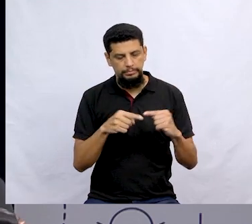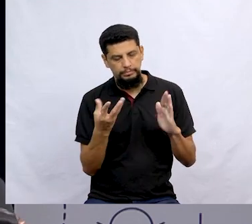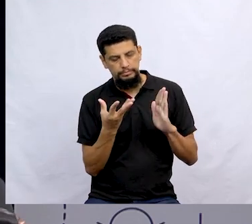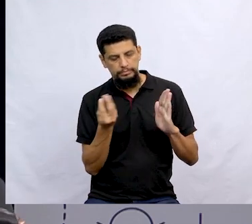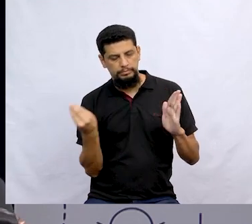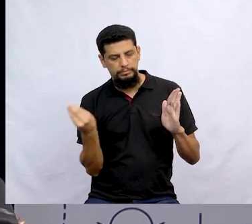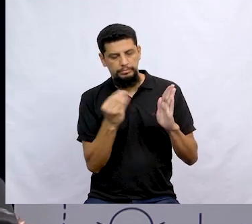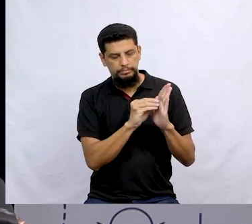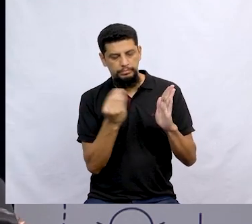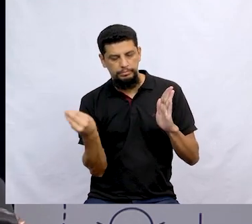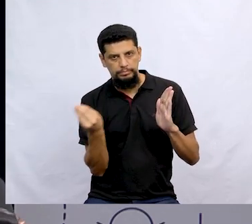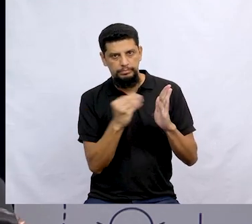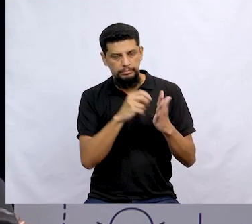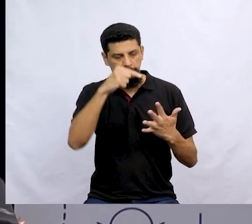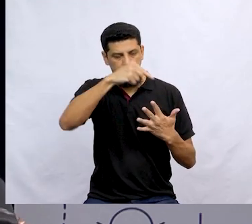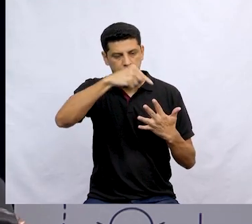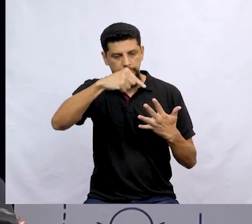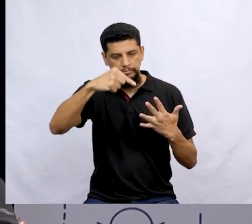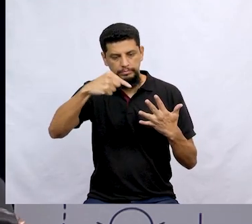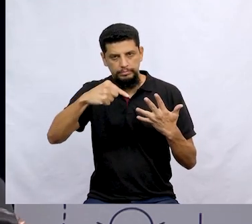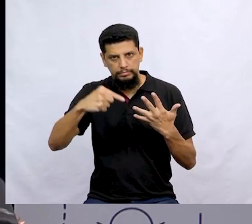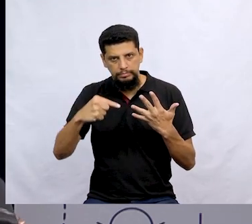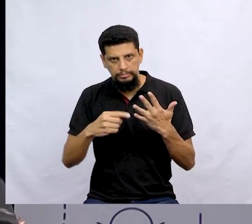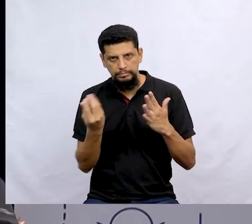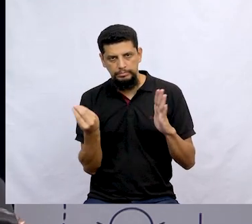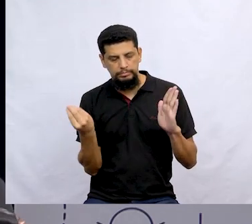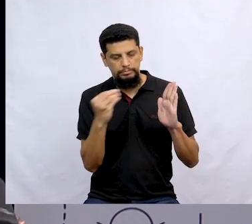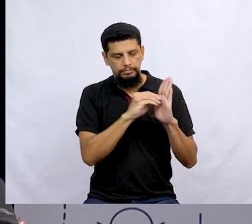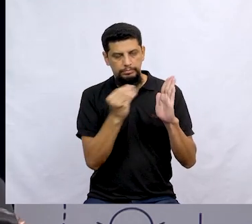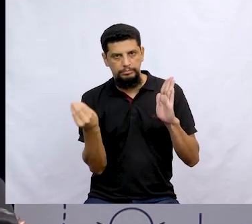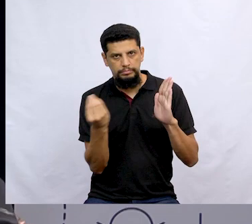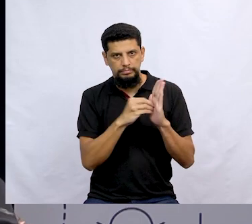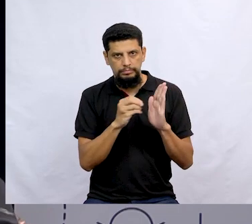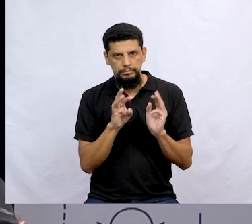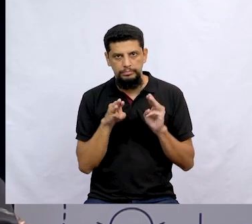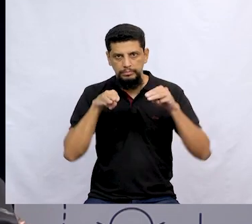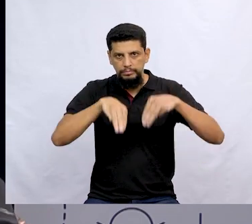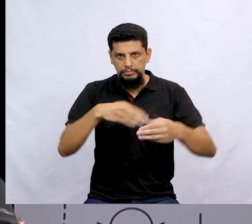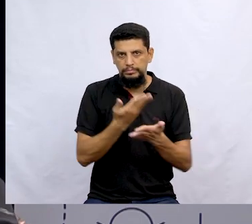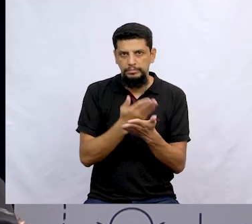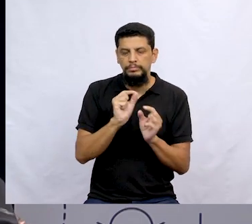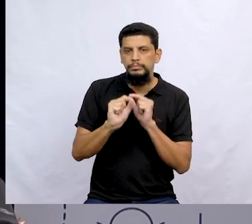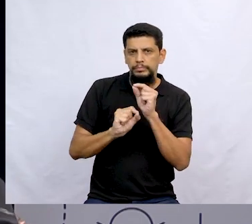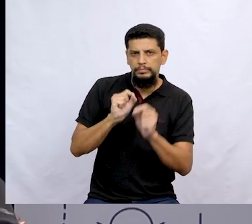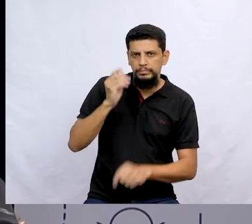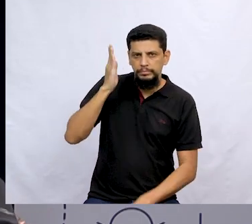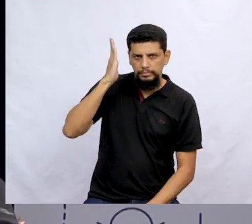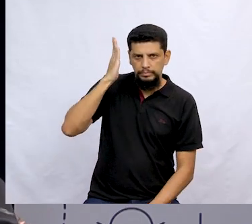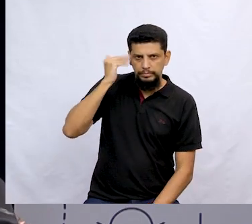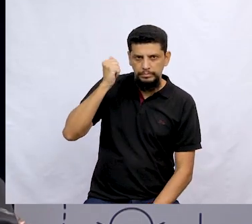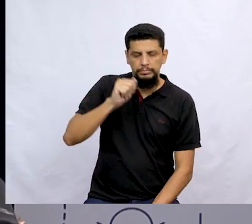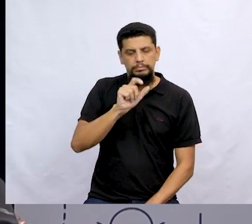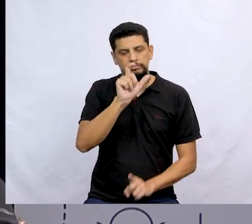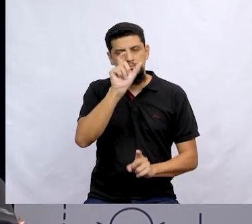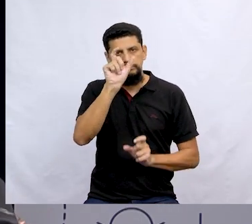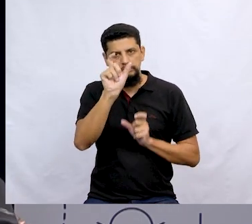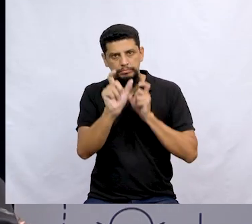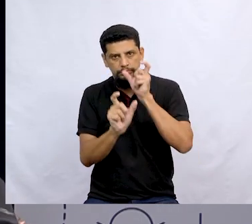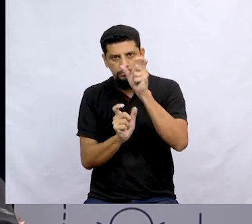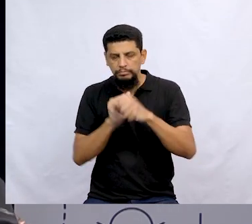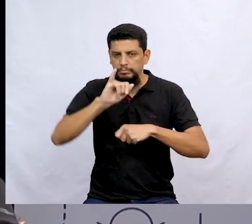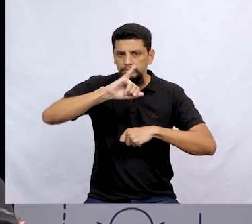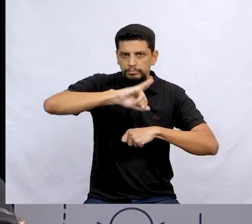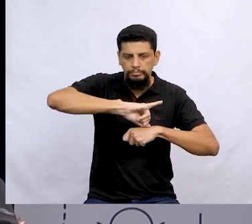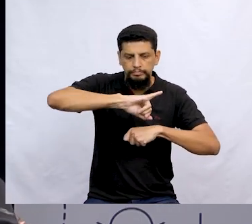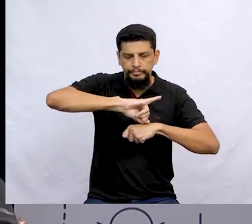conhecemos ali no mapa, certo? Então, no final da aula, nós vamos colocar ali, quem sabe, um personagem ou,